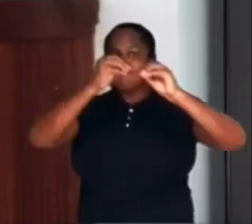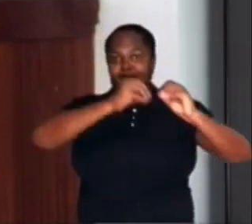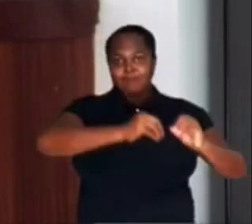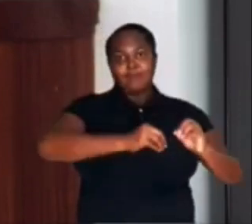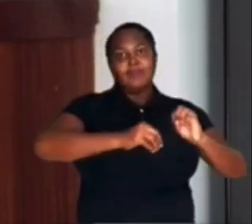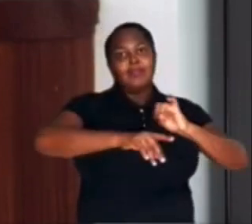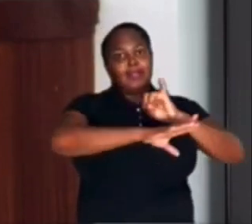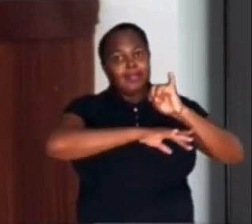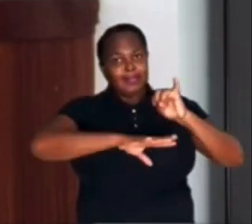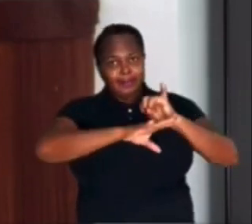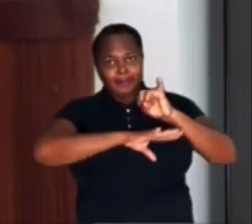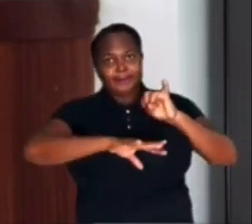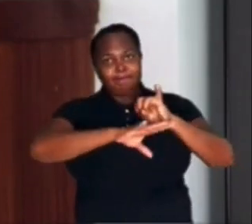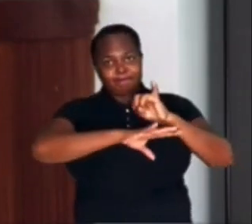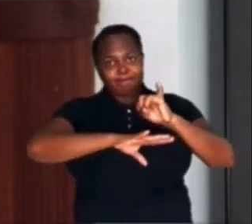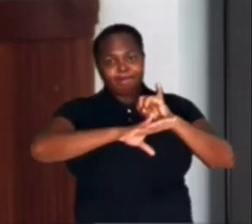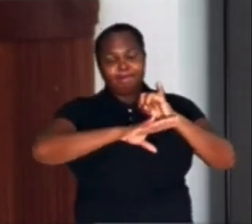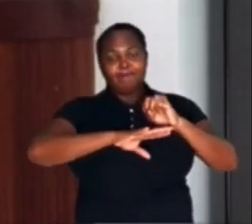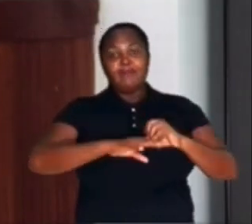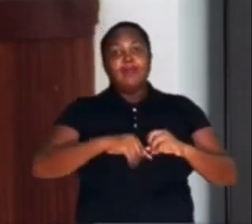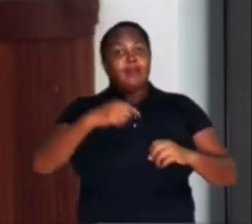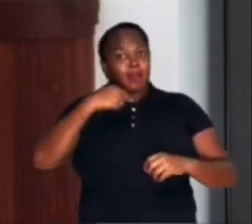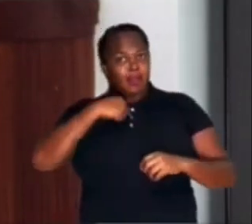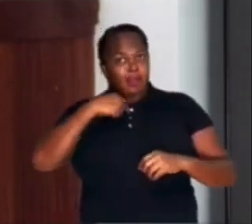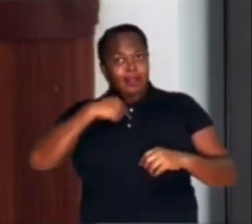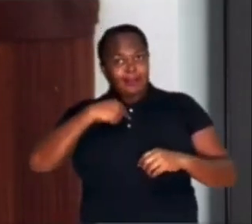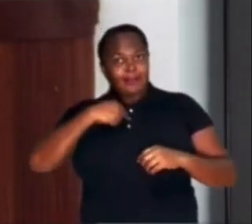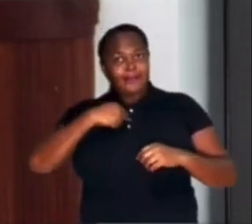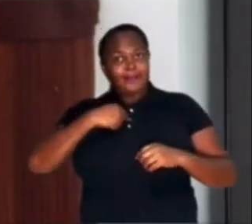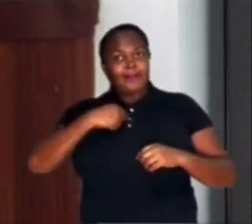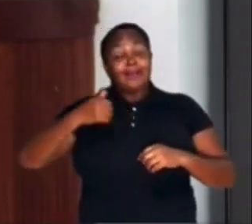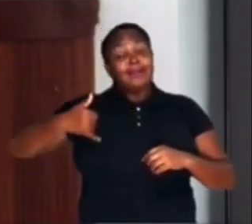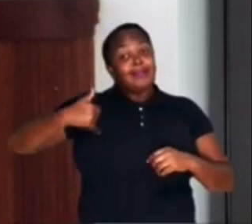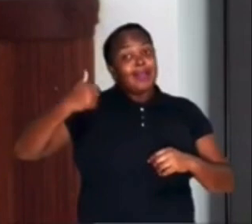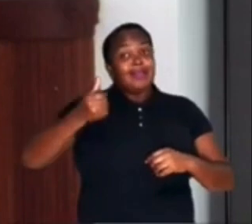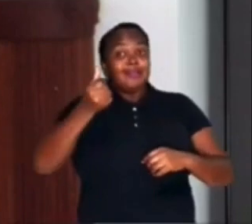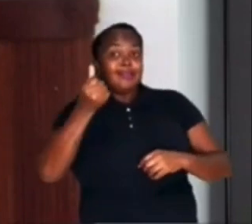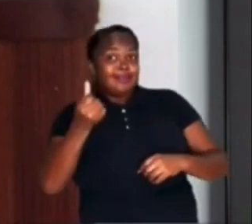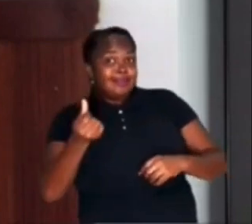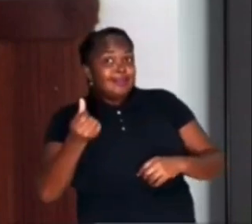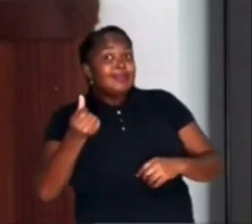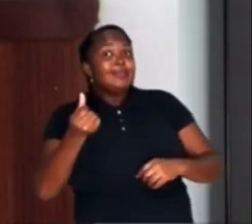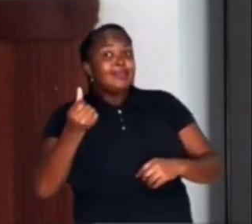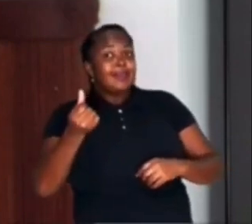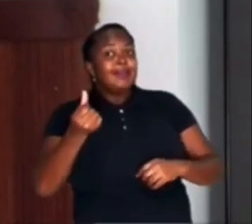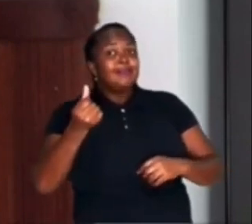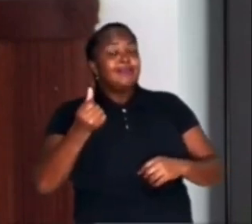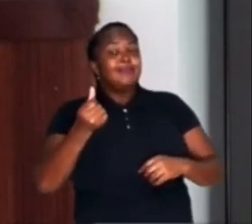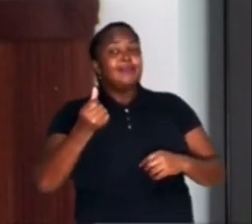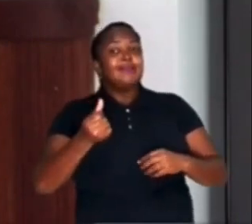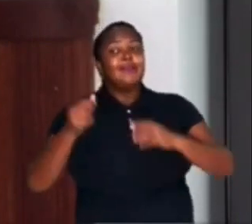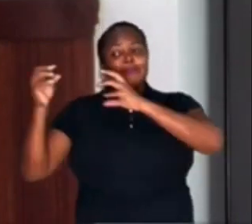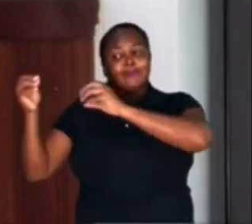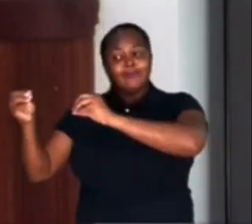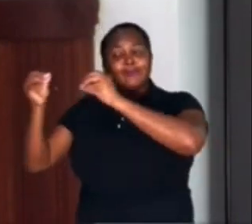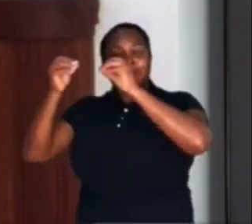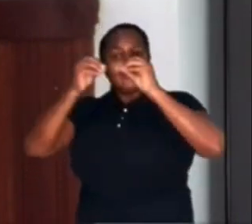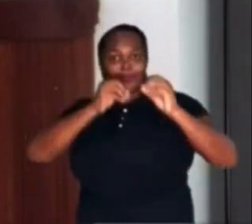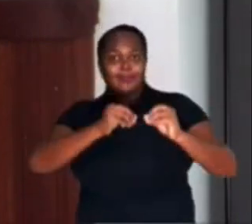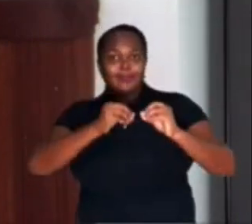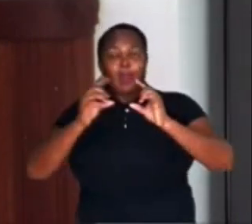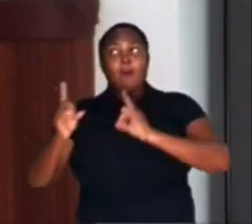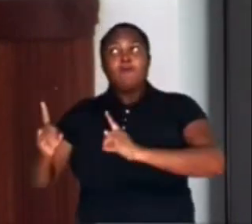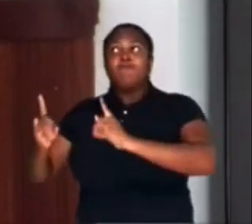Graças ao retorno, o menino paulistano de seis anos deixou o ambiente restrito de um apartamento de São Paulo